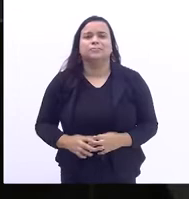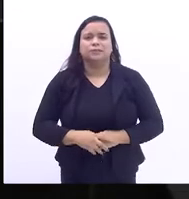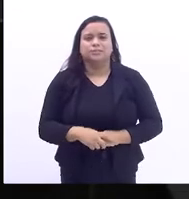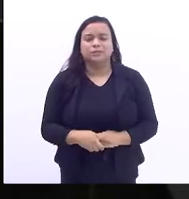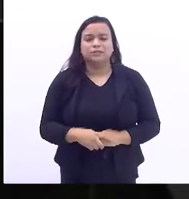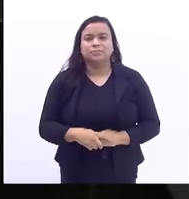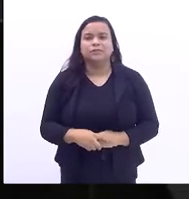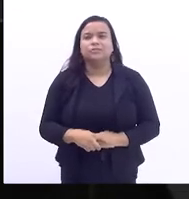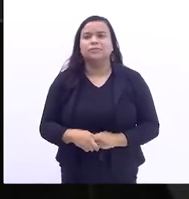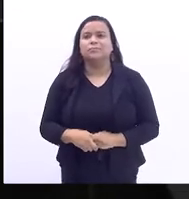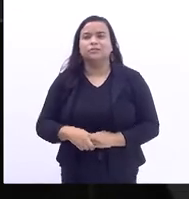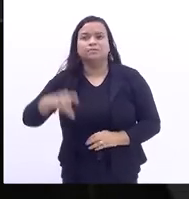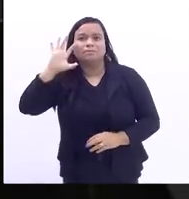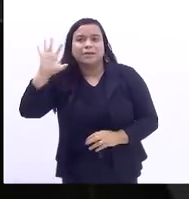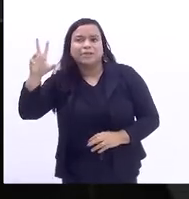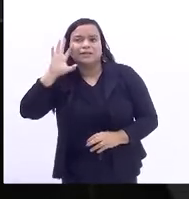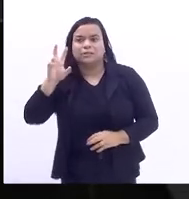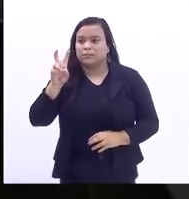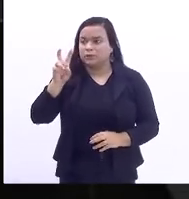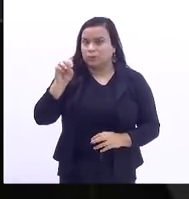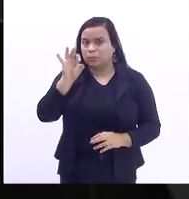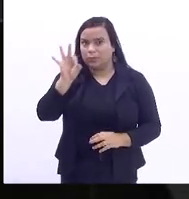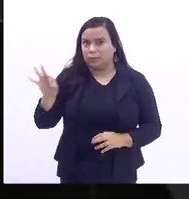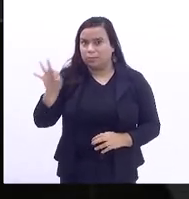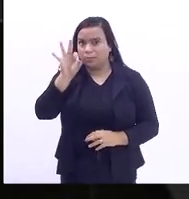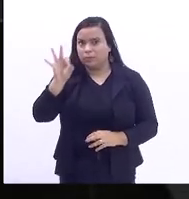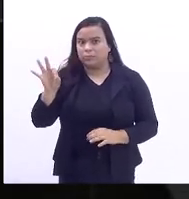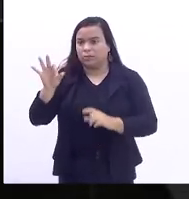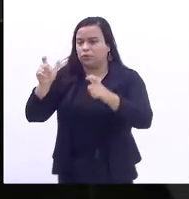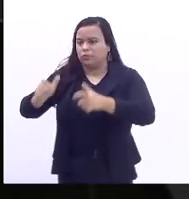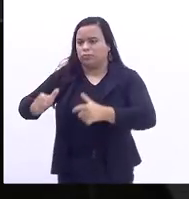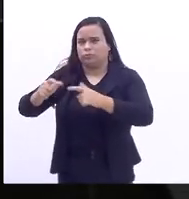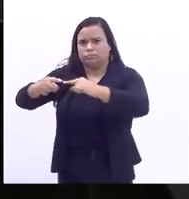quiçá, mais de 50% do território